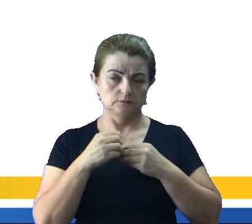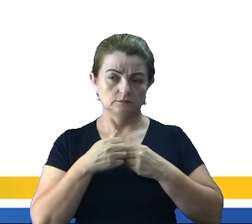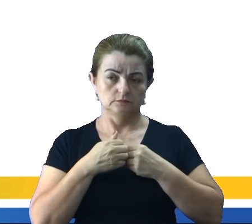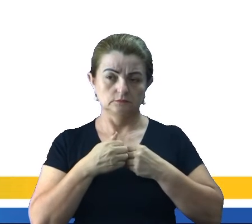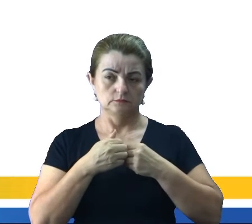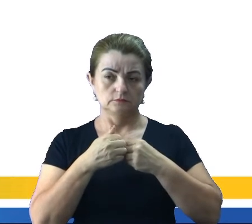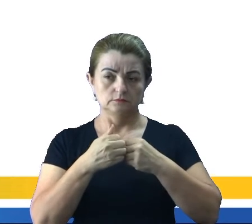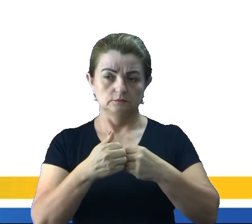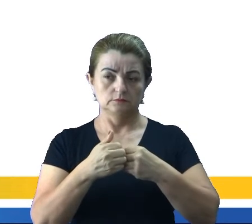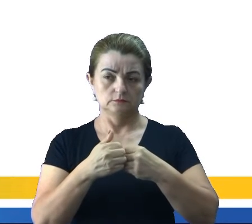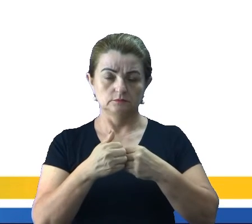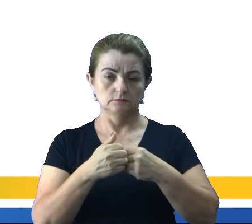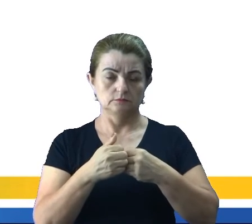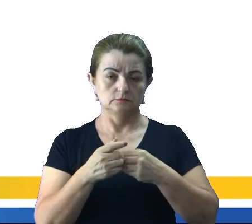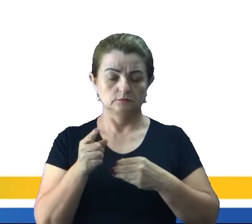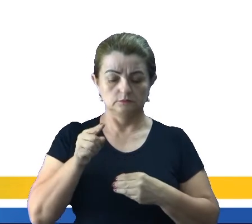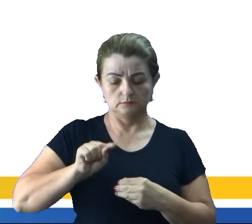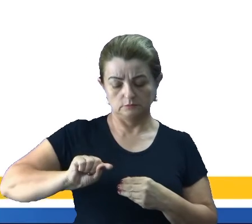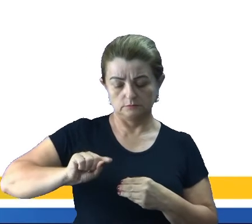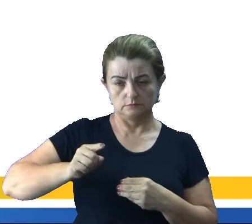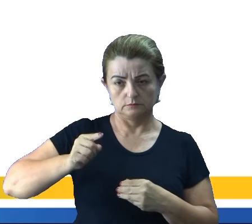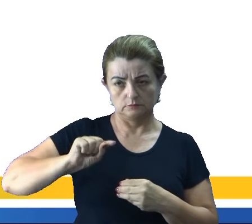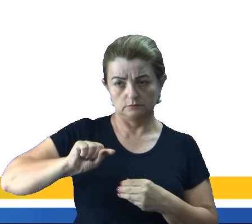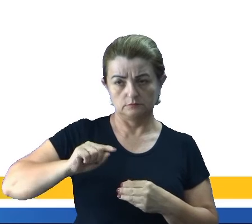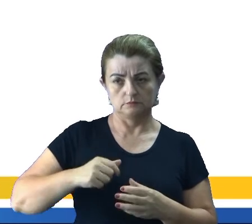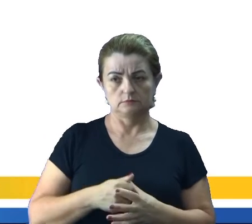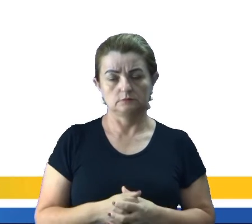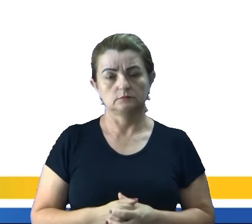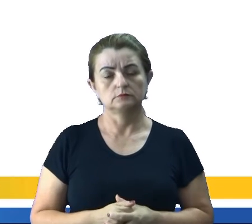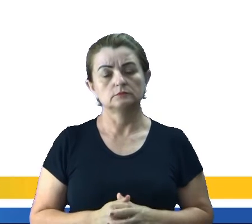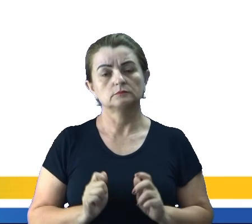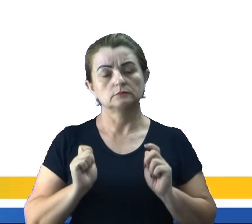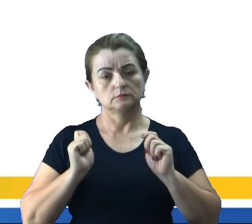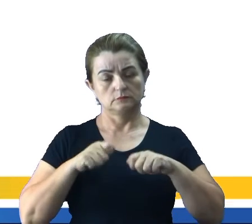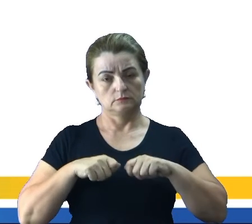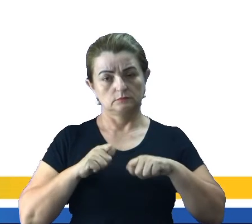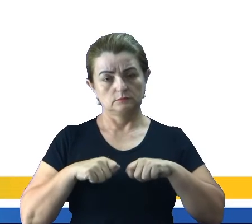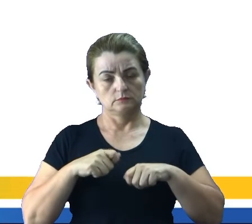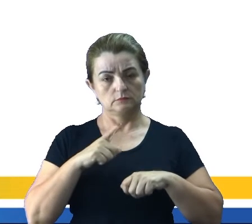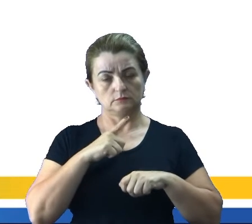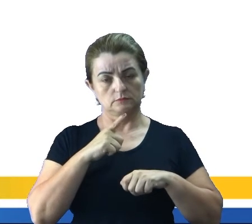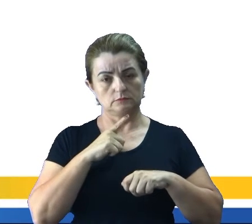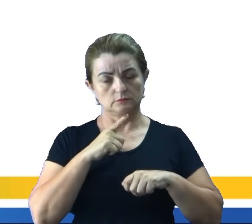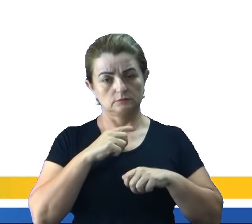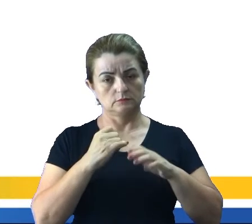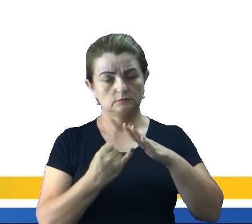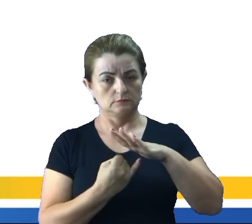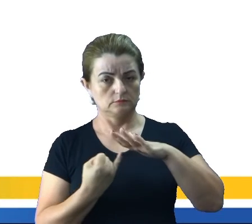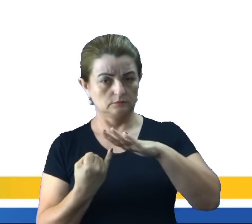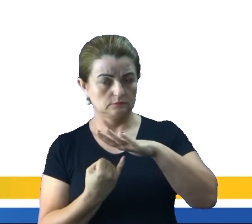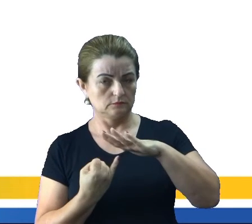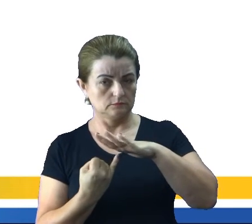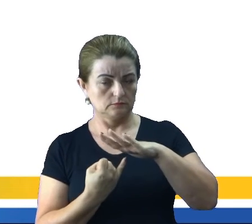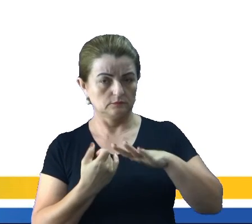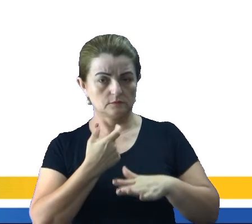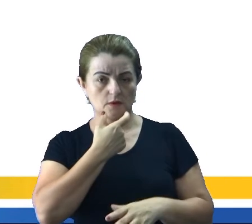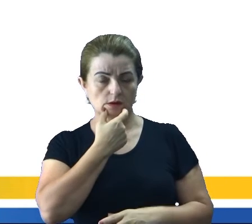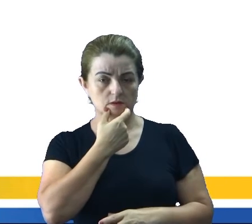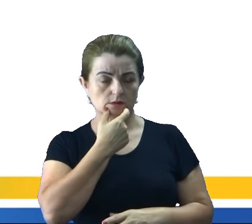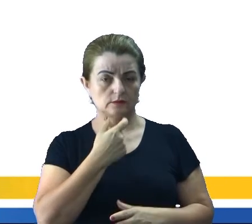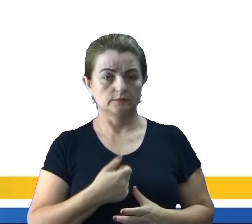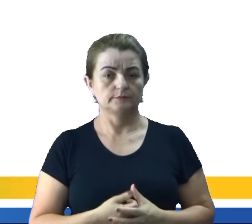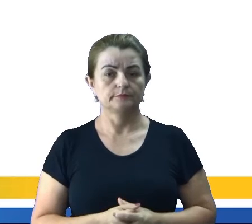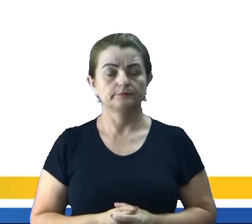espécie De virgulazinha Invertida Né Lá em cima Vocês vão ver Que é uma marca informal Da língua inglesa Ok